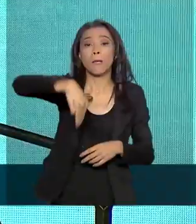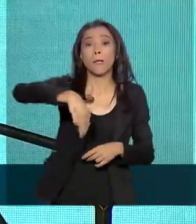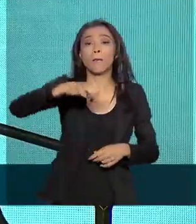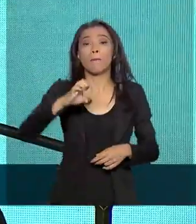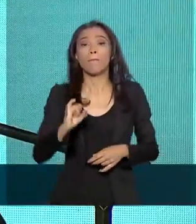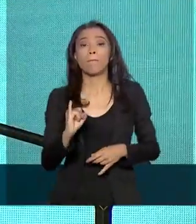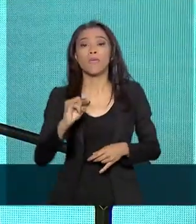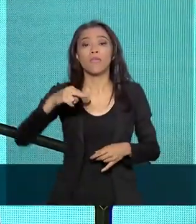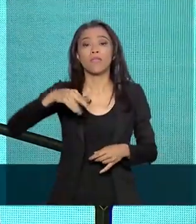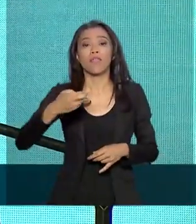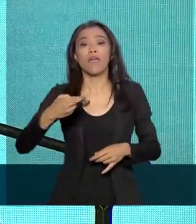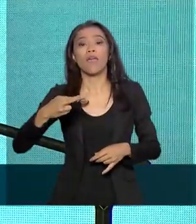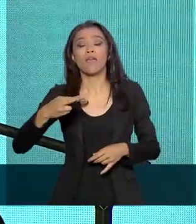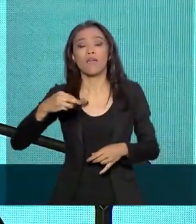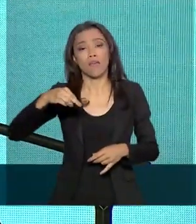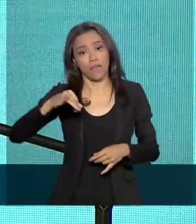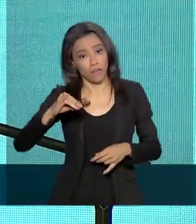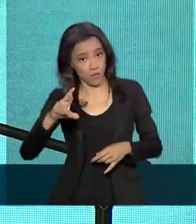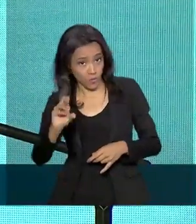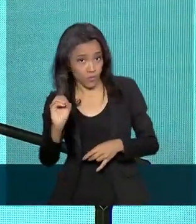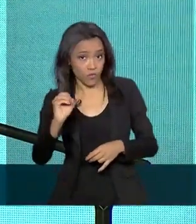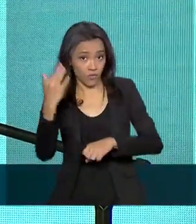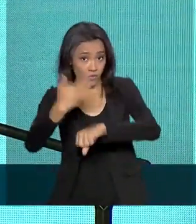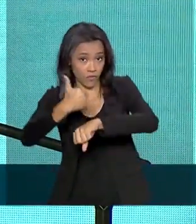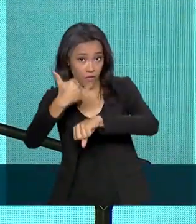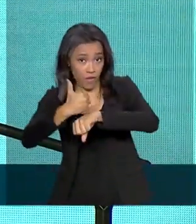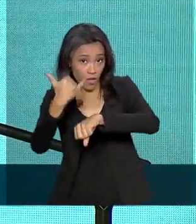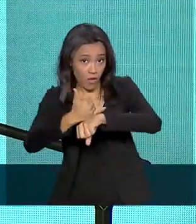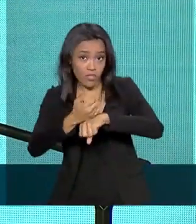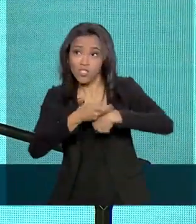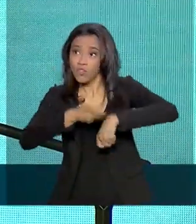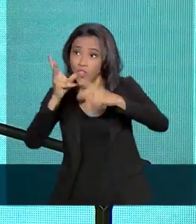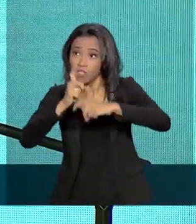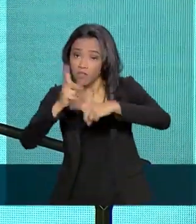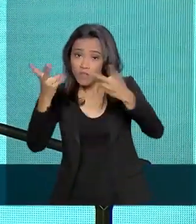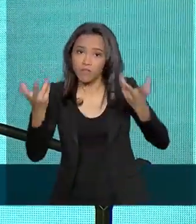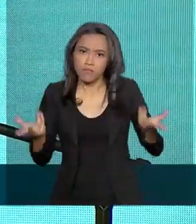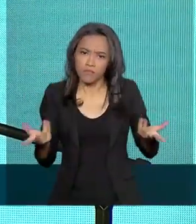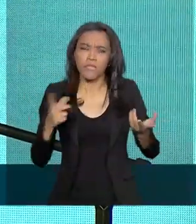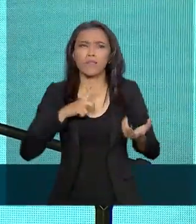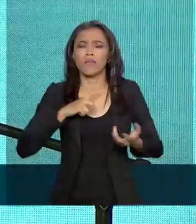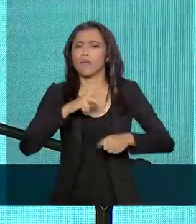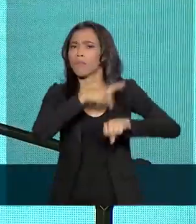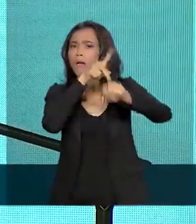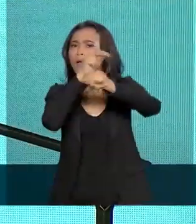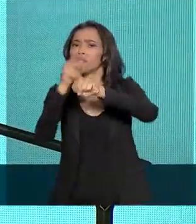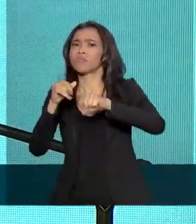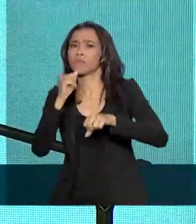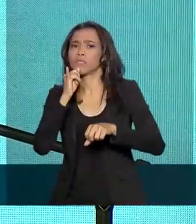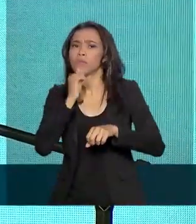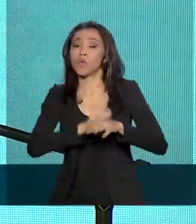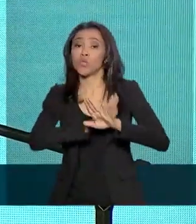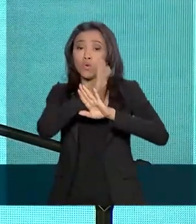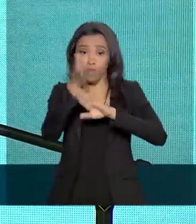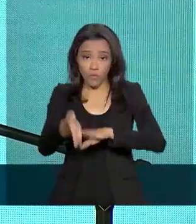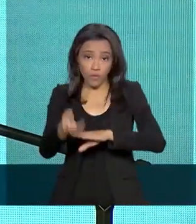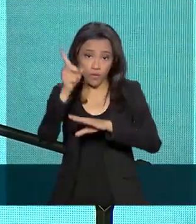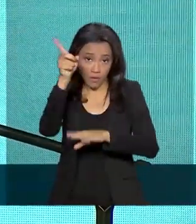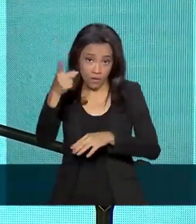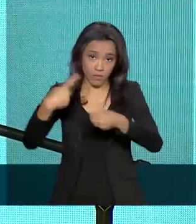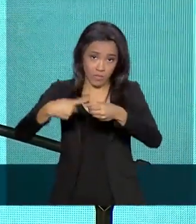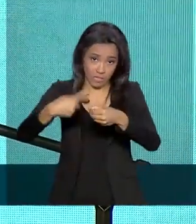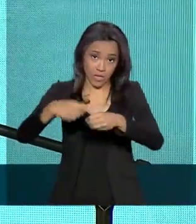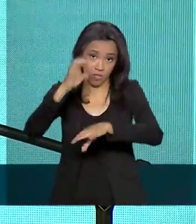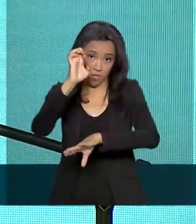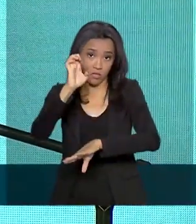vai ter concorrência nossa mesmo. É natural. Tem países aí, quando eu estive em Araxá, vendo a questão do nióbio,